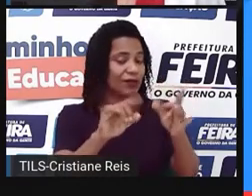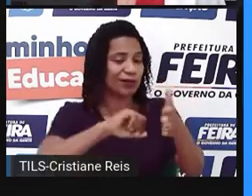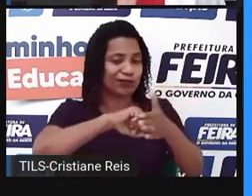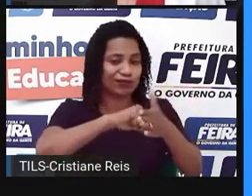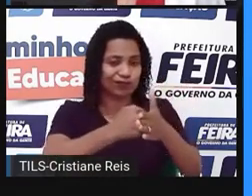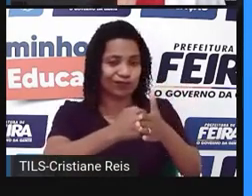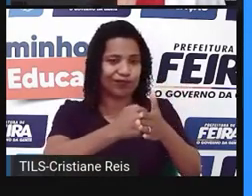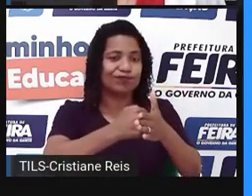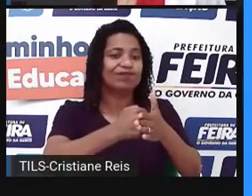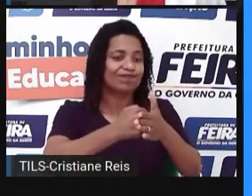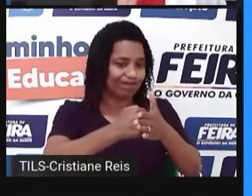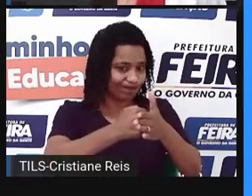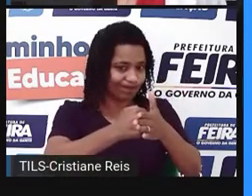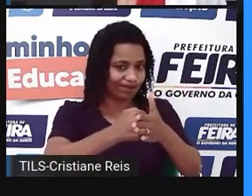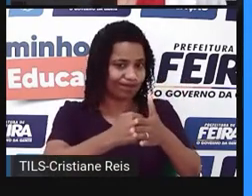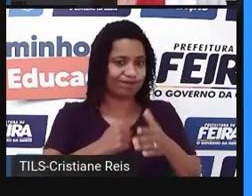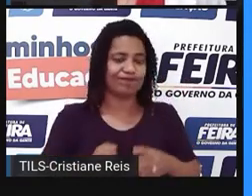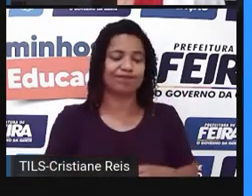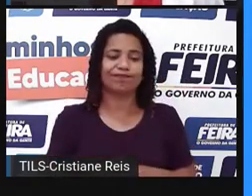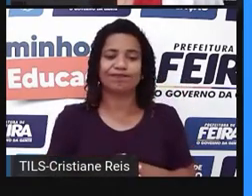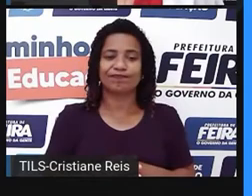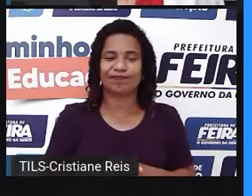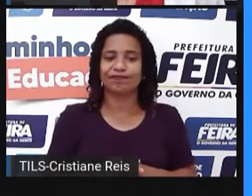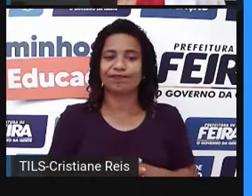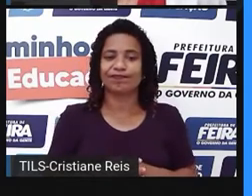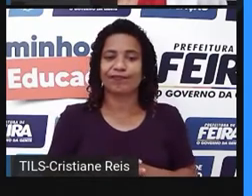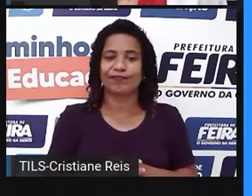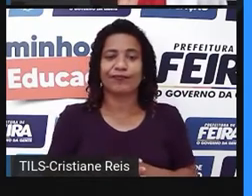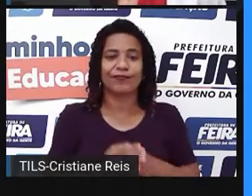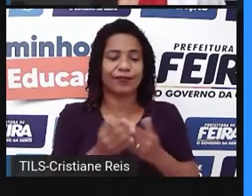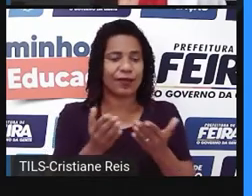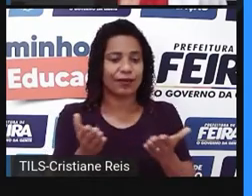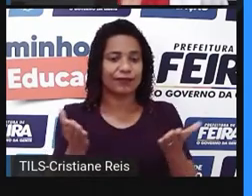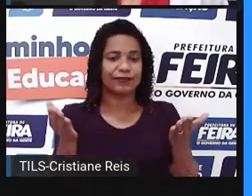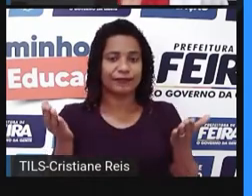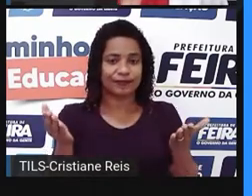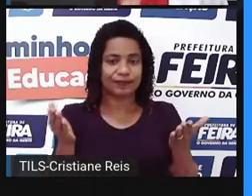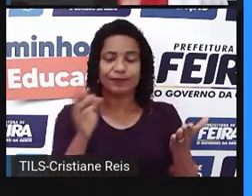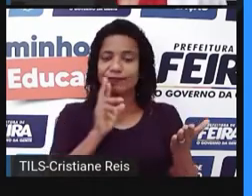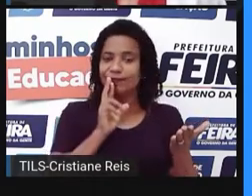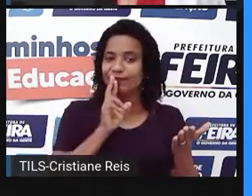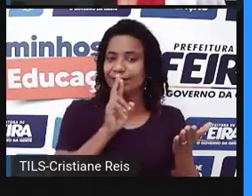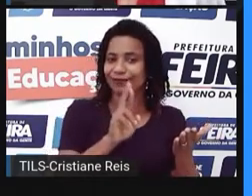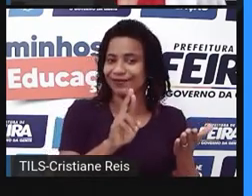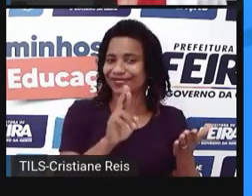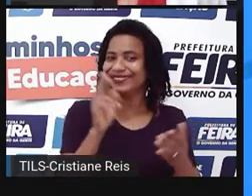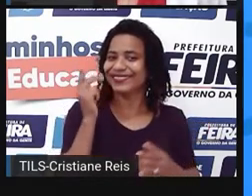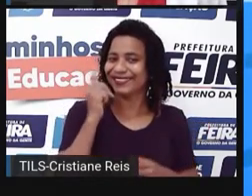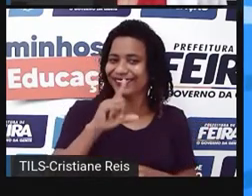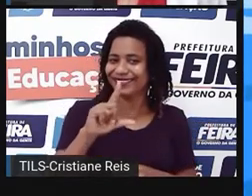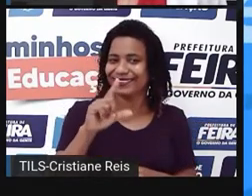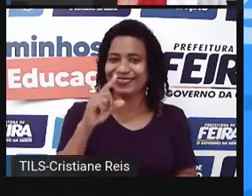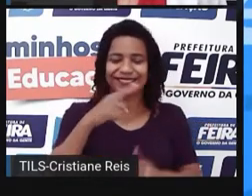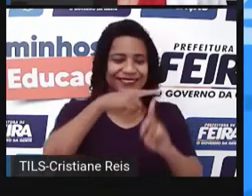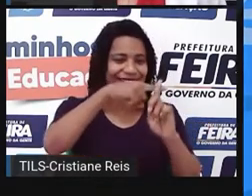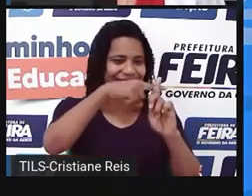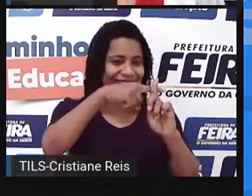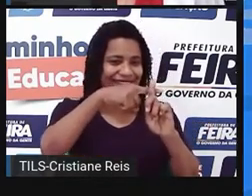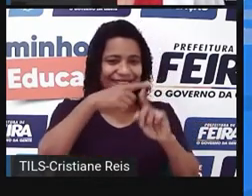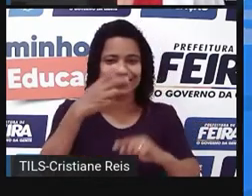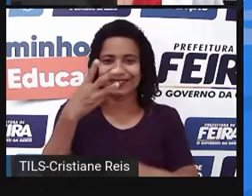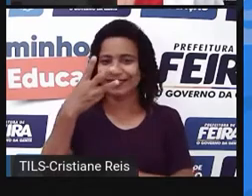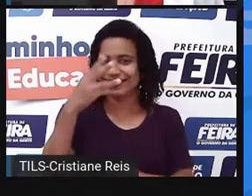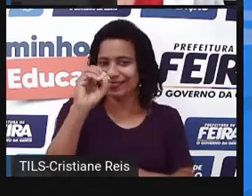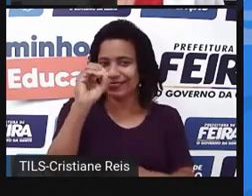Ok, students? Então, neste caso, se a nossa resposta estiver correta, como está, nós conseguimos fazer